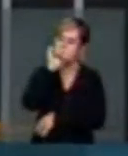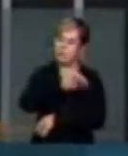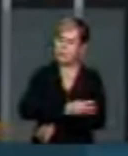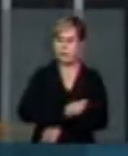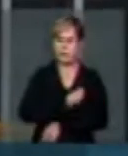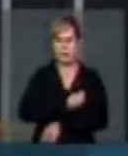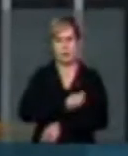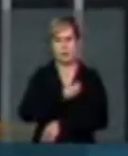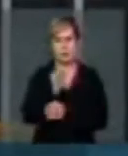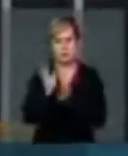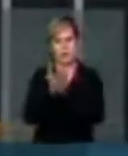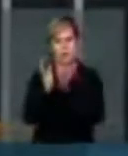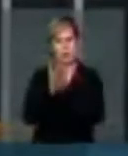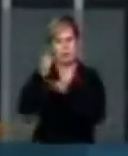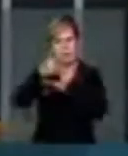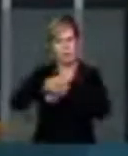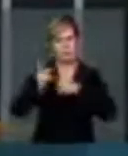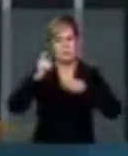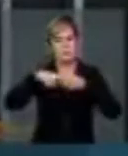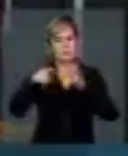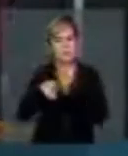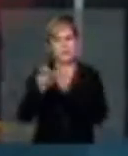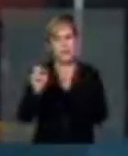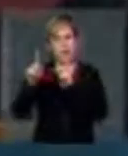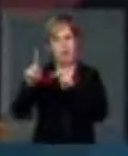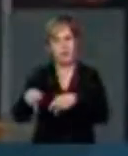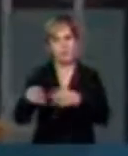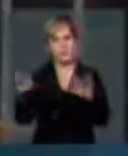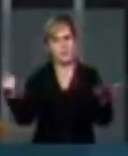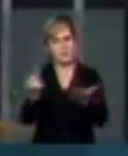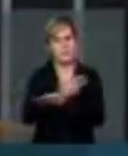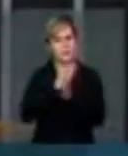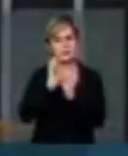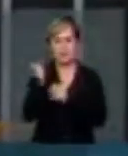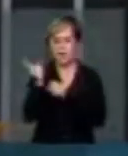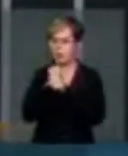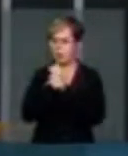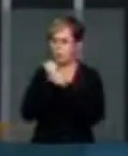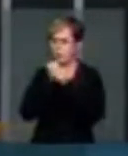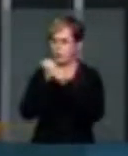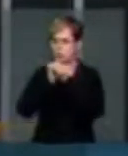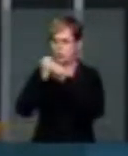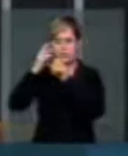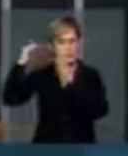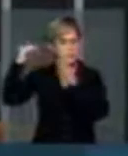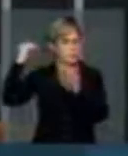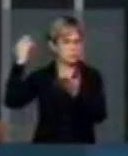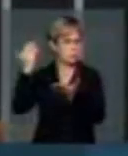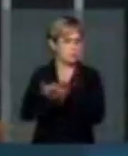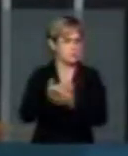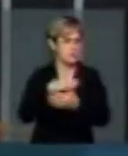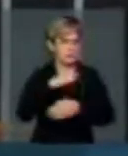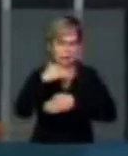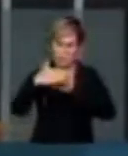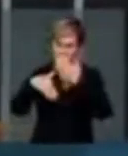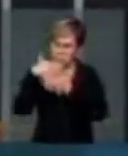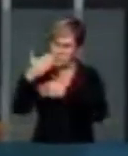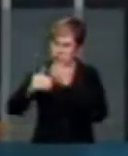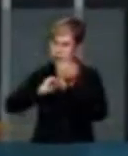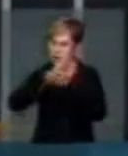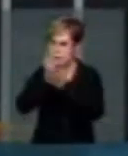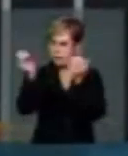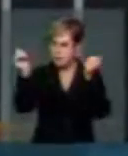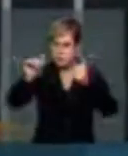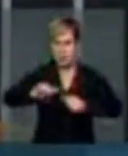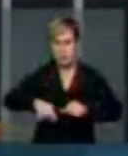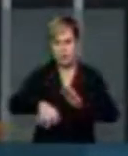participantes aposentados e pensionista do Airus, situação que há anos se arrasta, tornando ainda mais desumana a realidade desses milhares